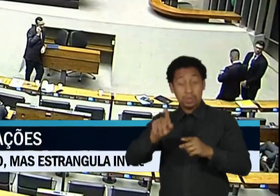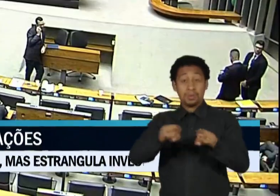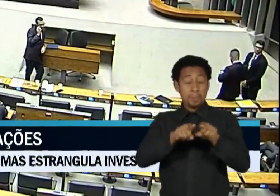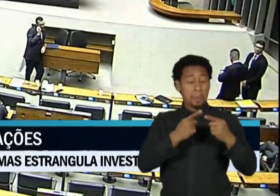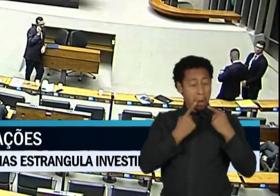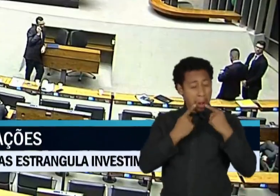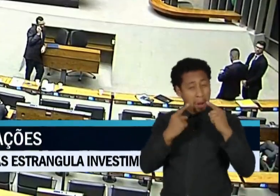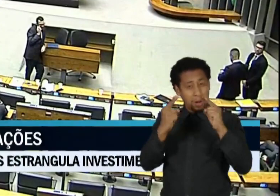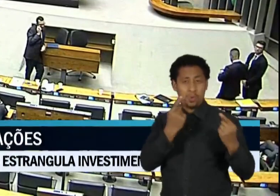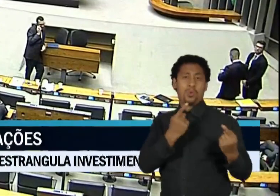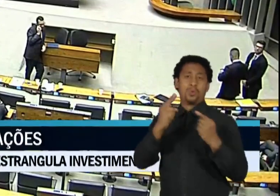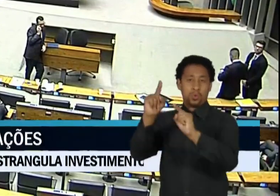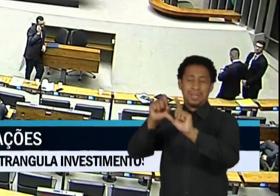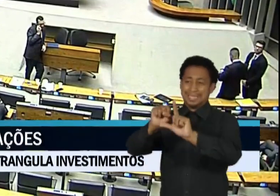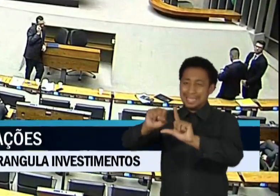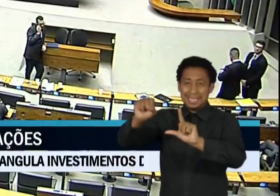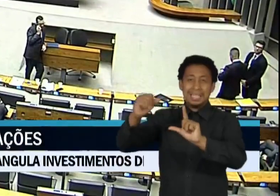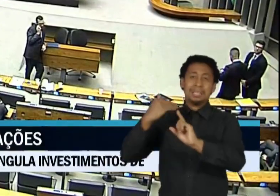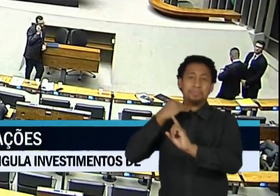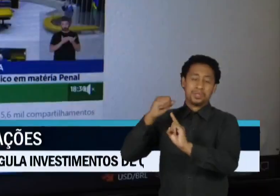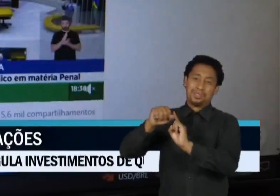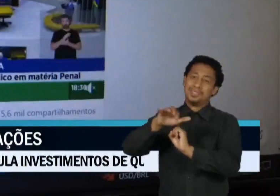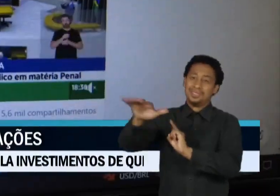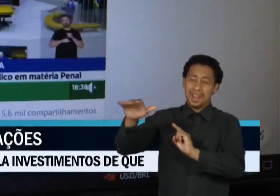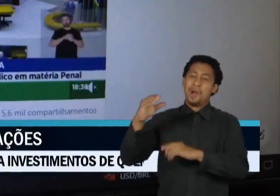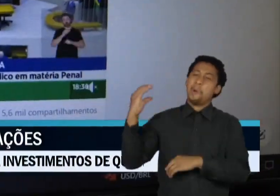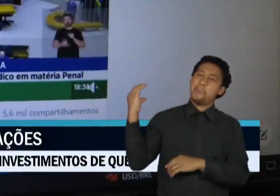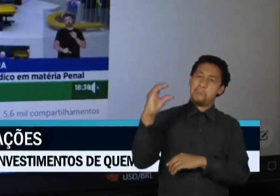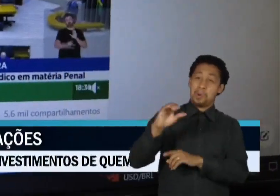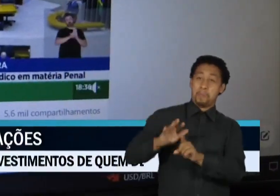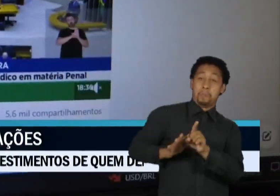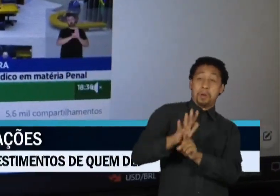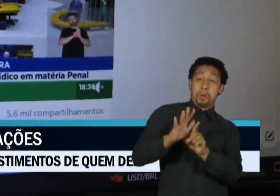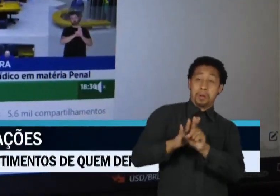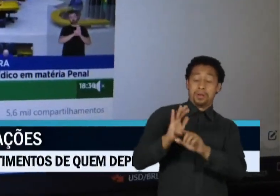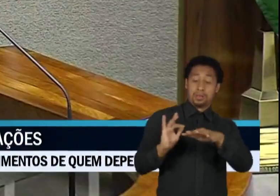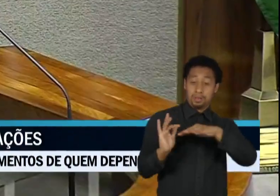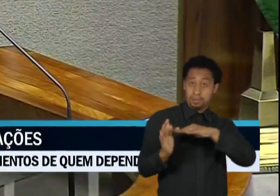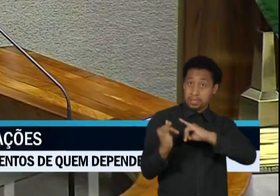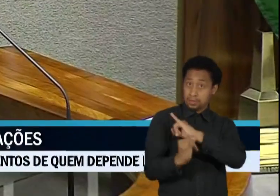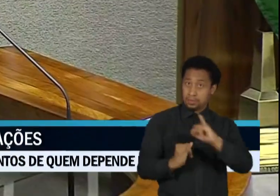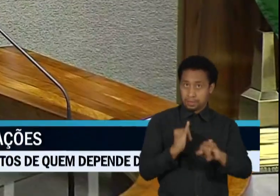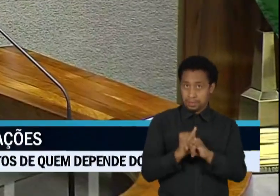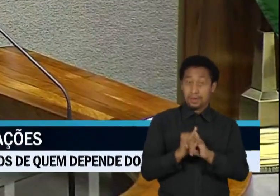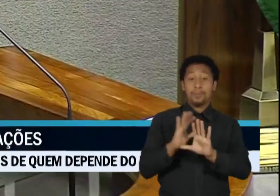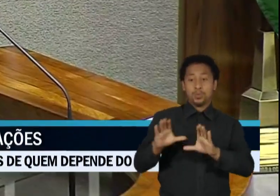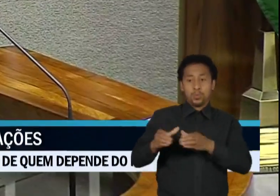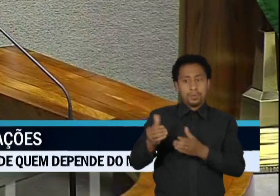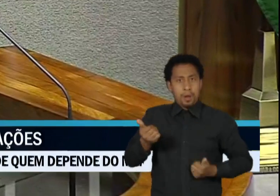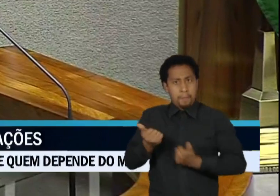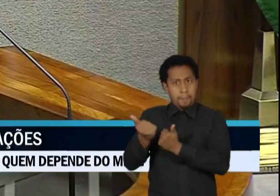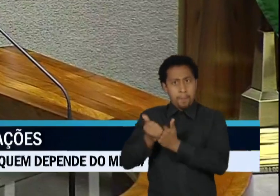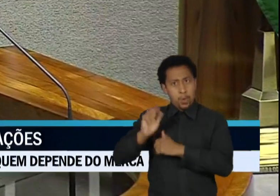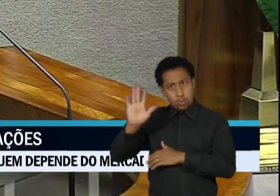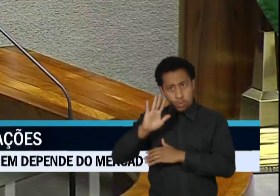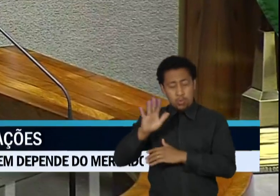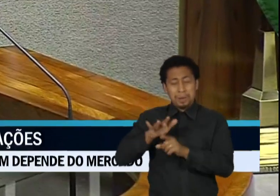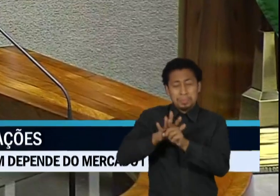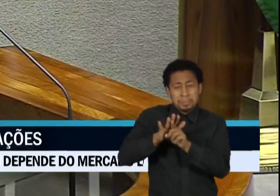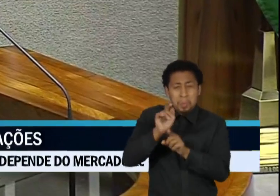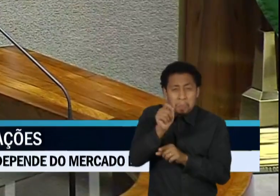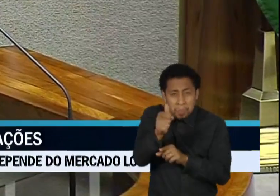juros. Apesar dos parlamentares governistas terem menos interações nas redes sociais, são eles que agora pautam os debates nas